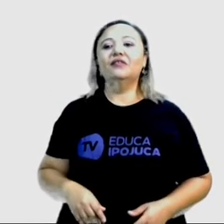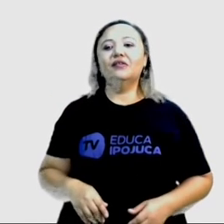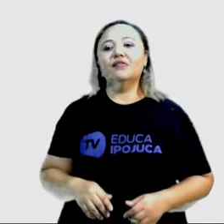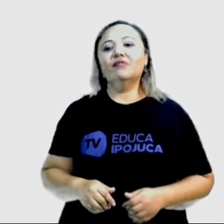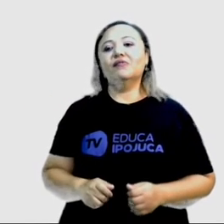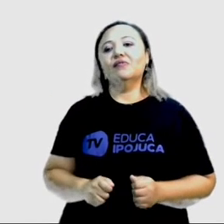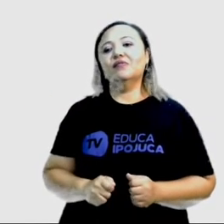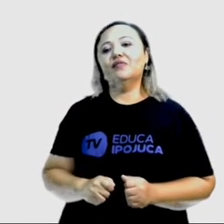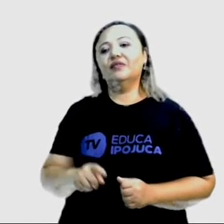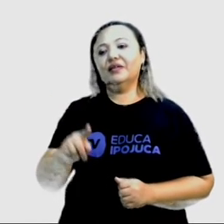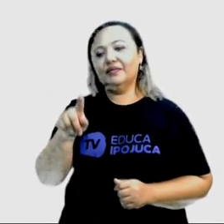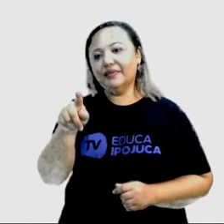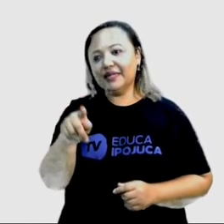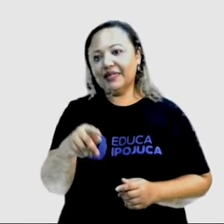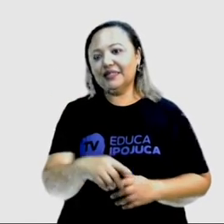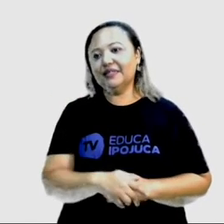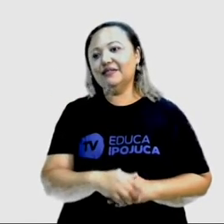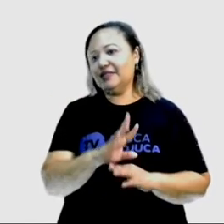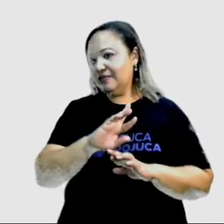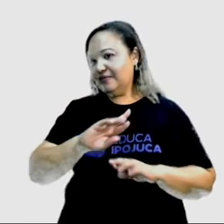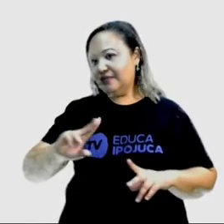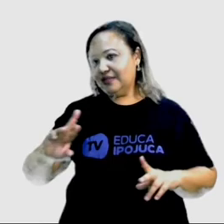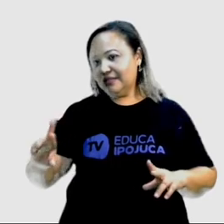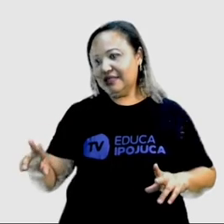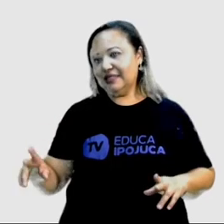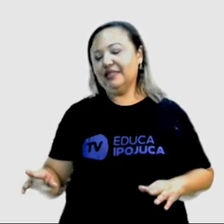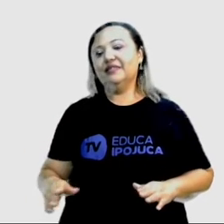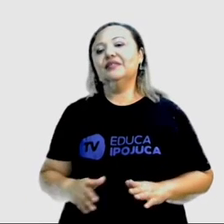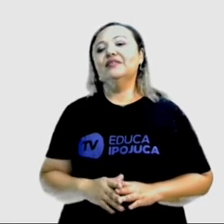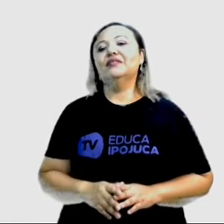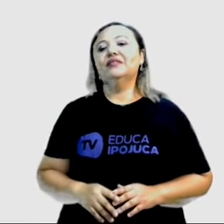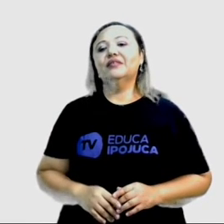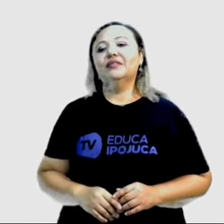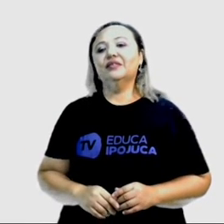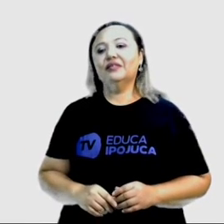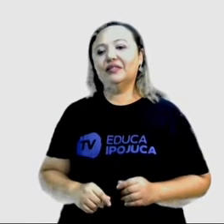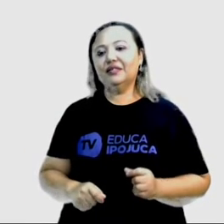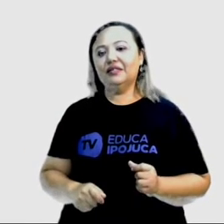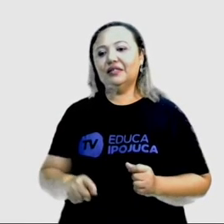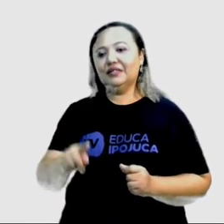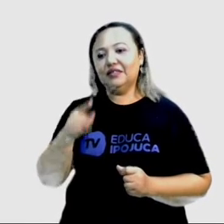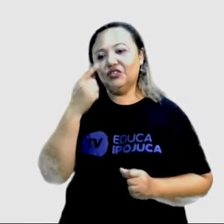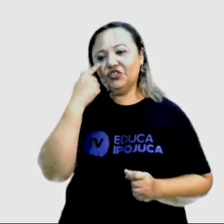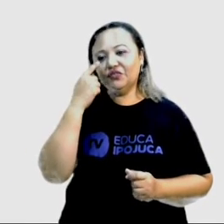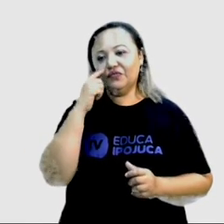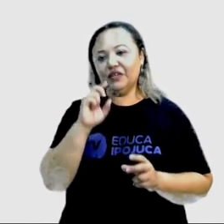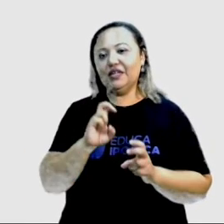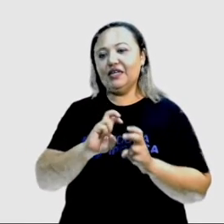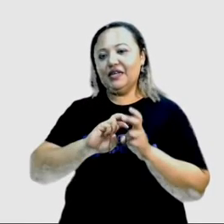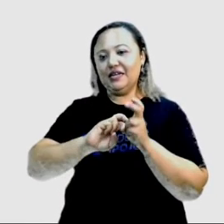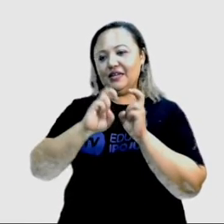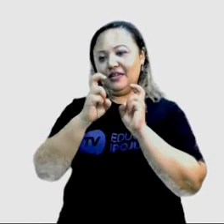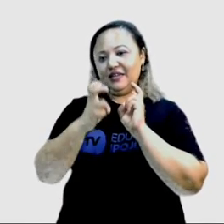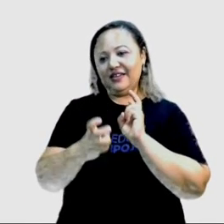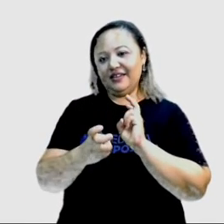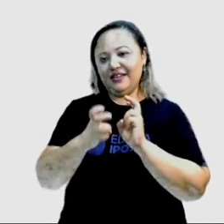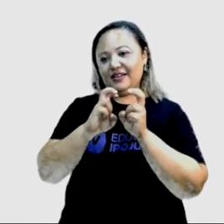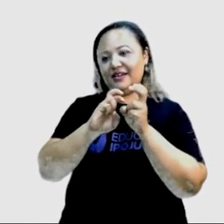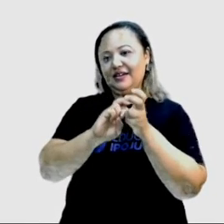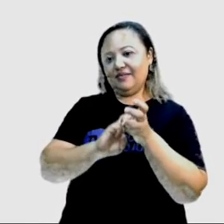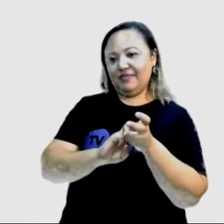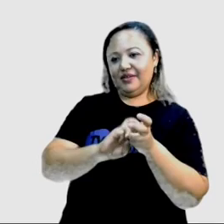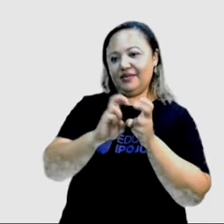recorreco, o atabaque, o berimbau, que a gente tanto vê nas rodas de